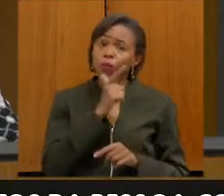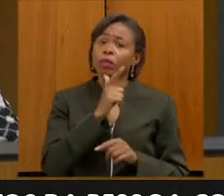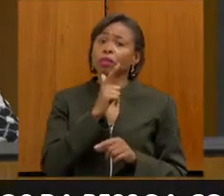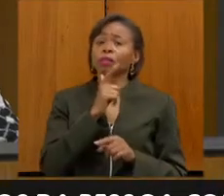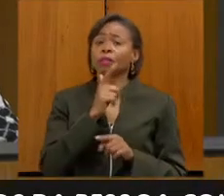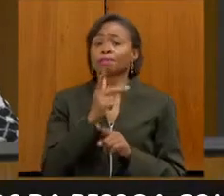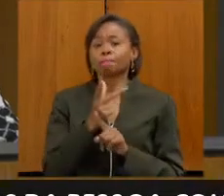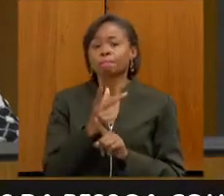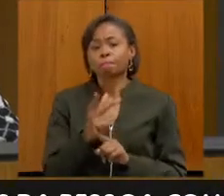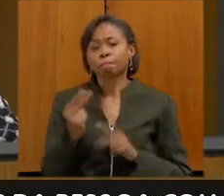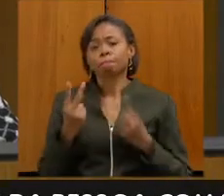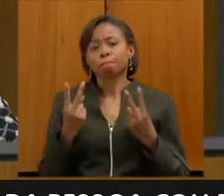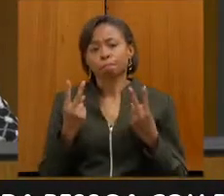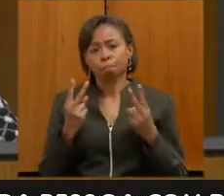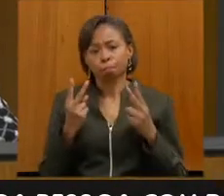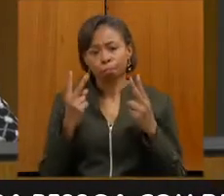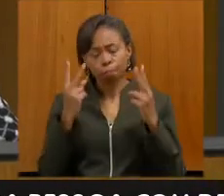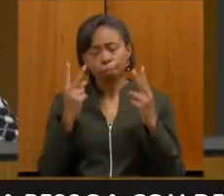nessa